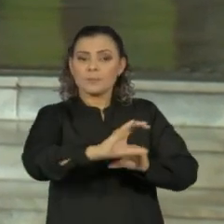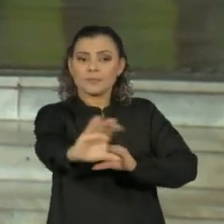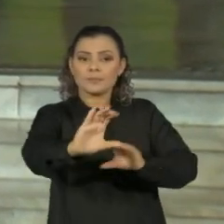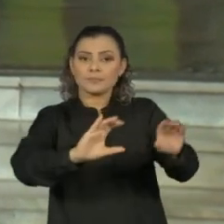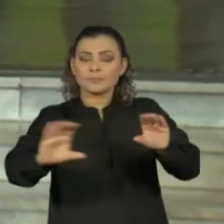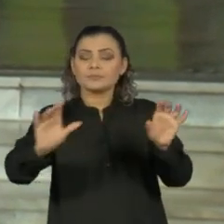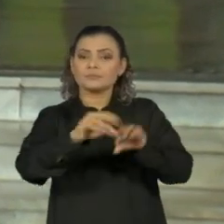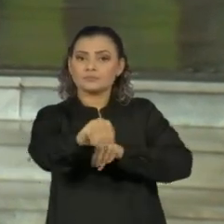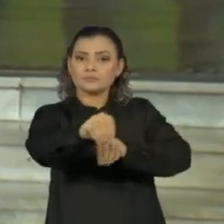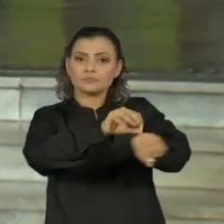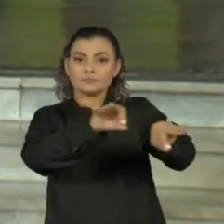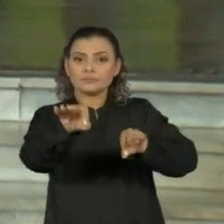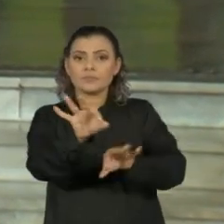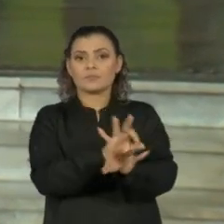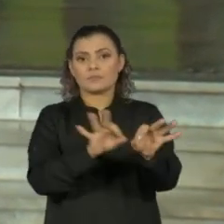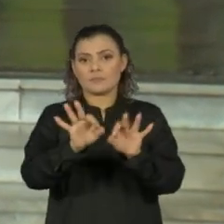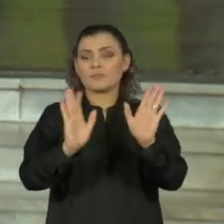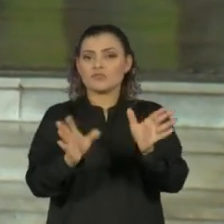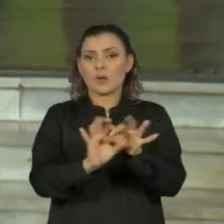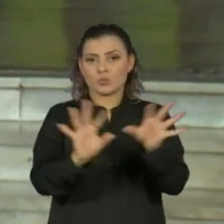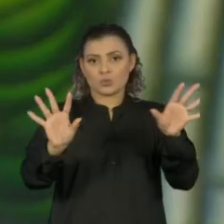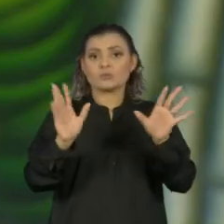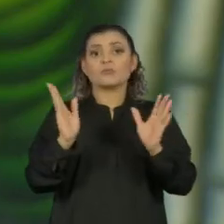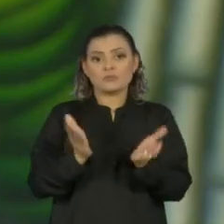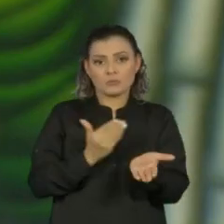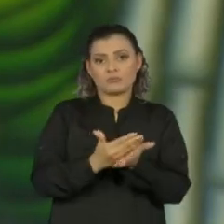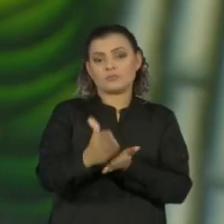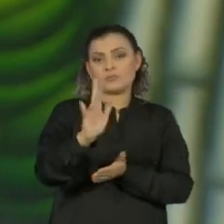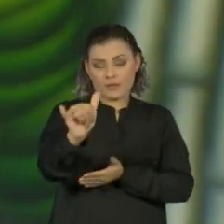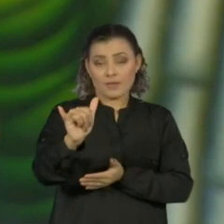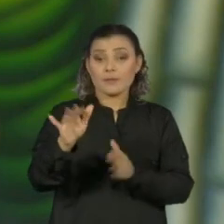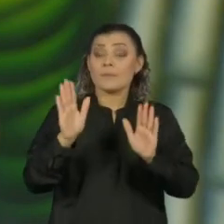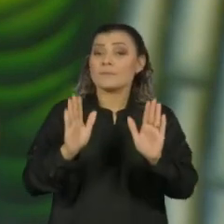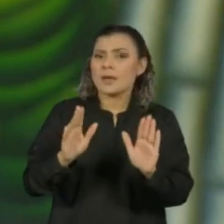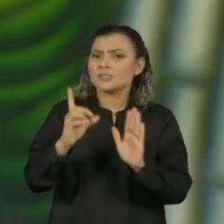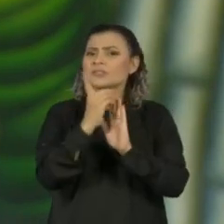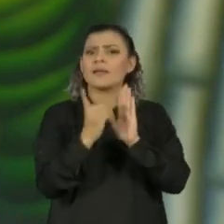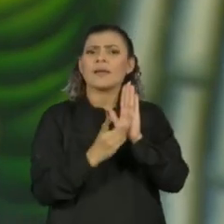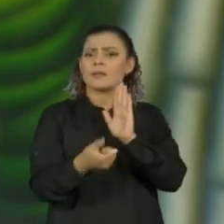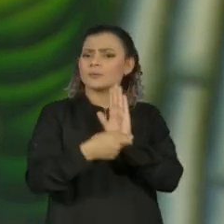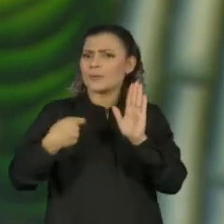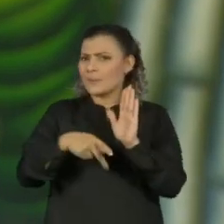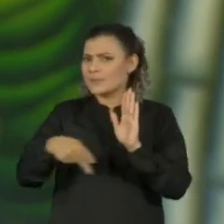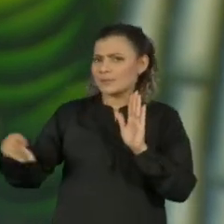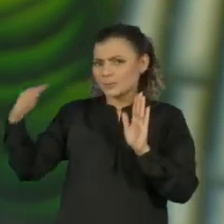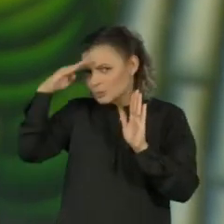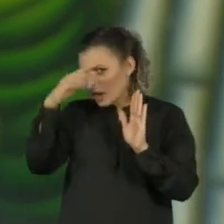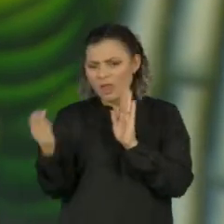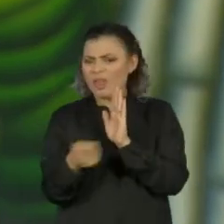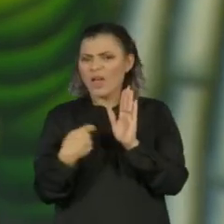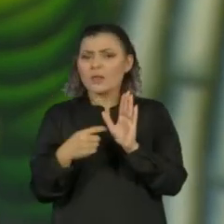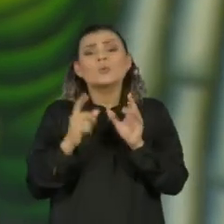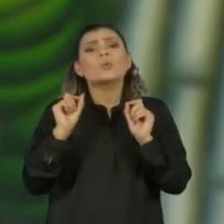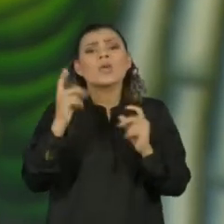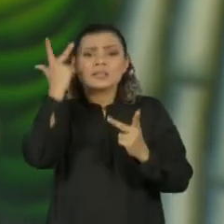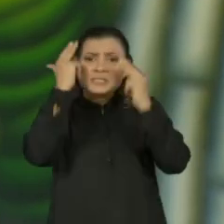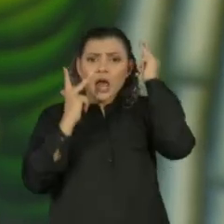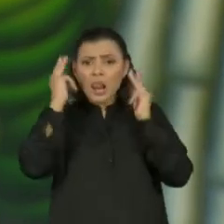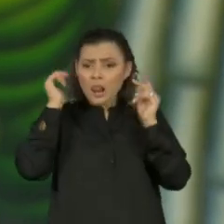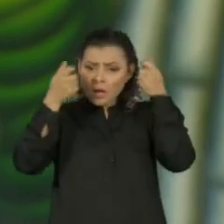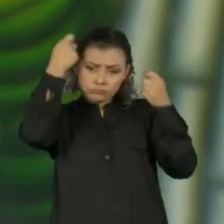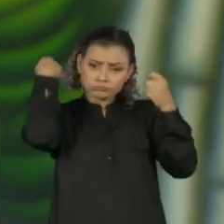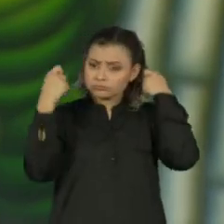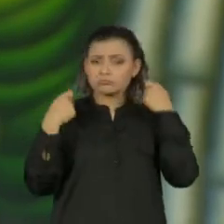leitos já com os respiradores e eles estão autorizados a partir de agora. Em relação ao decreto presidencial que decretou salões de